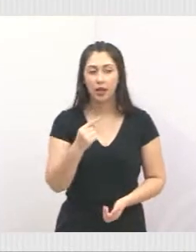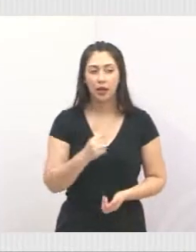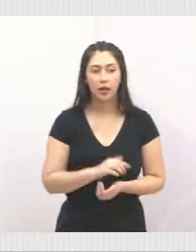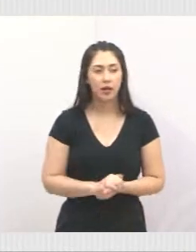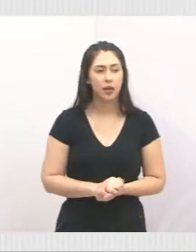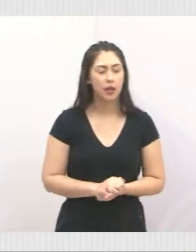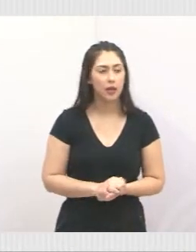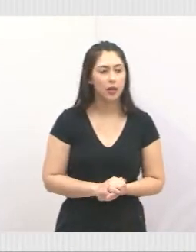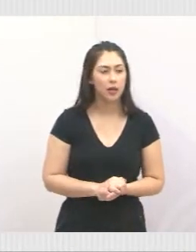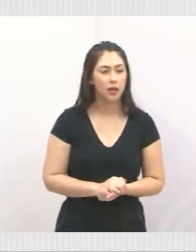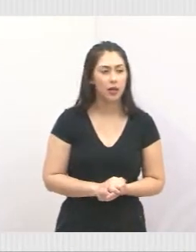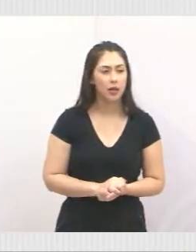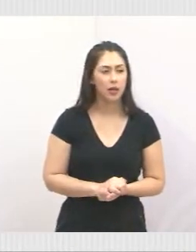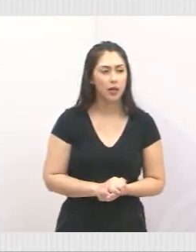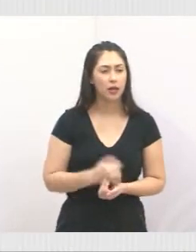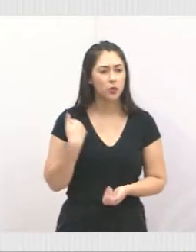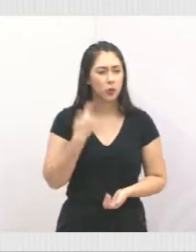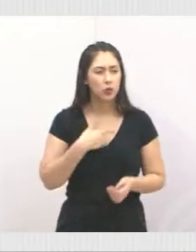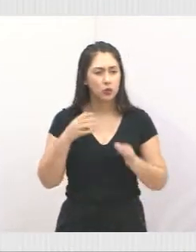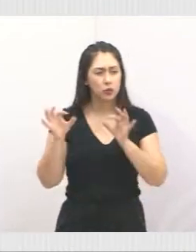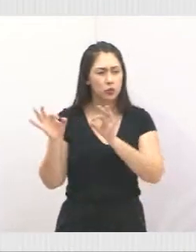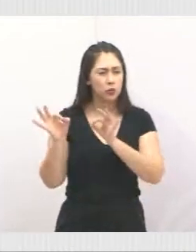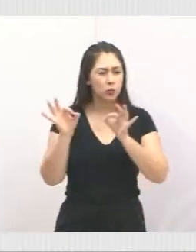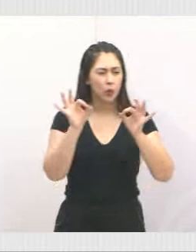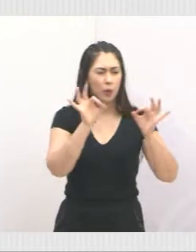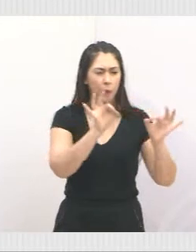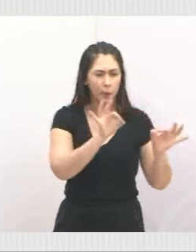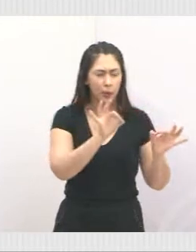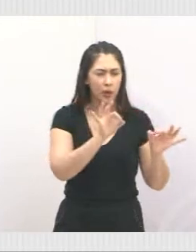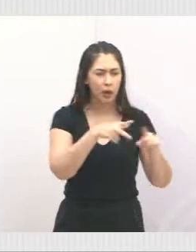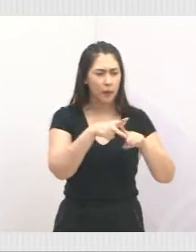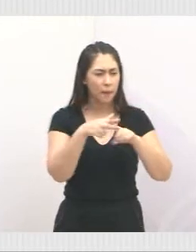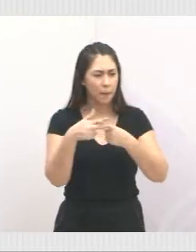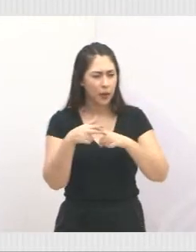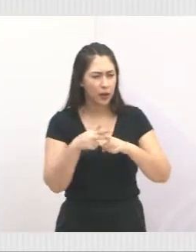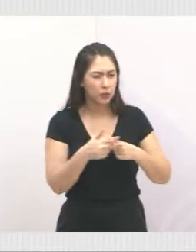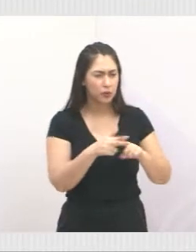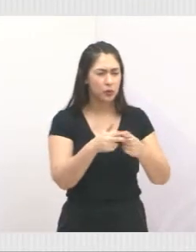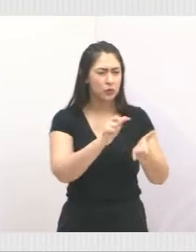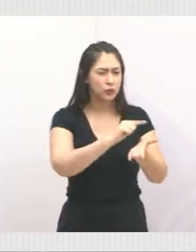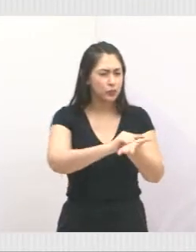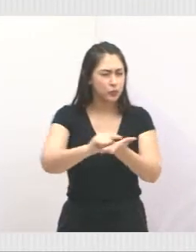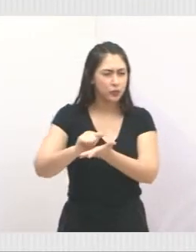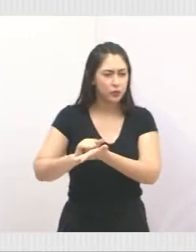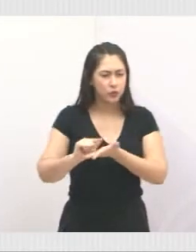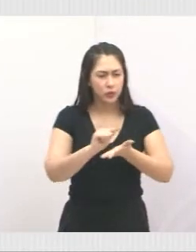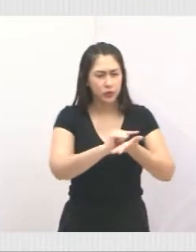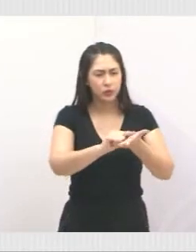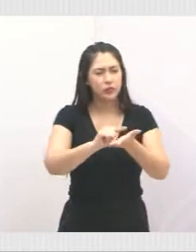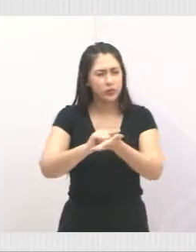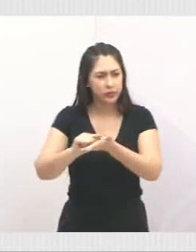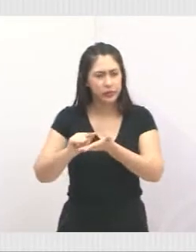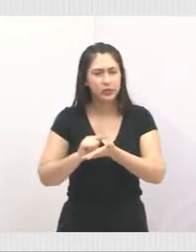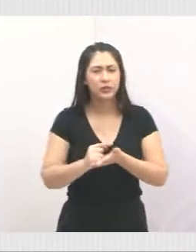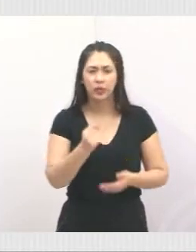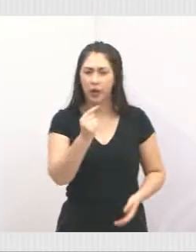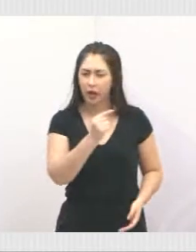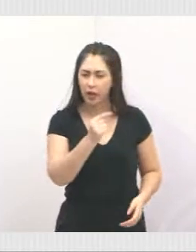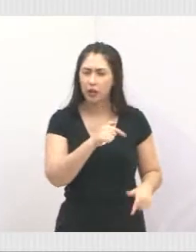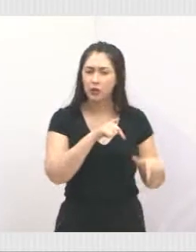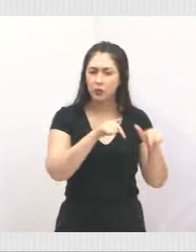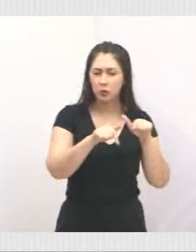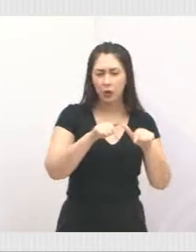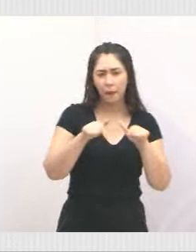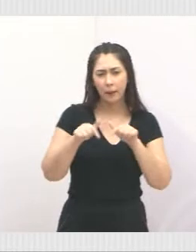acompanhando a manutenção, a limpeza da área, tá? Eles estão fazendo a